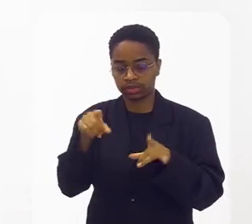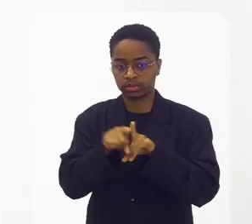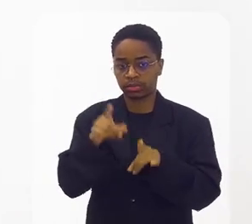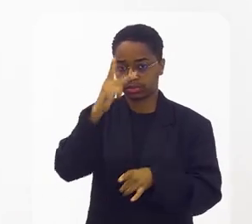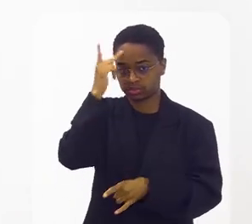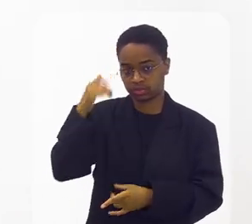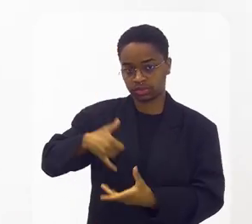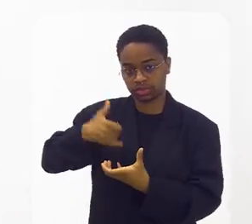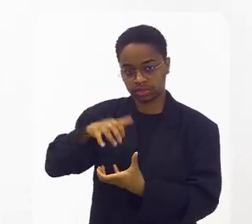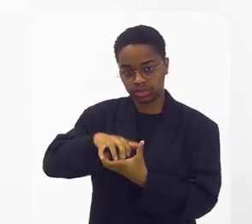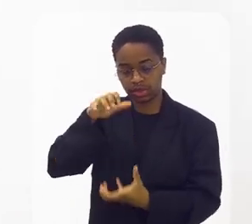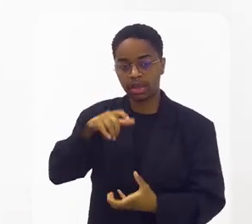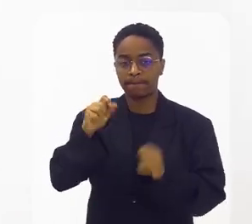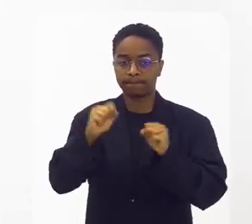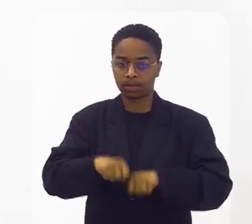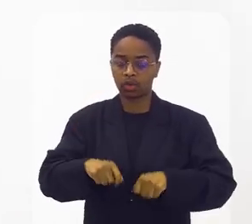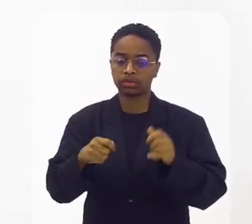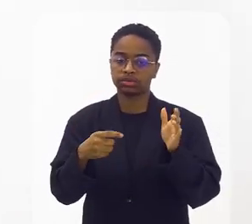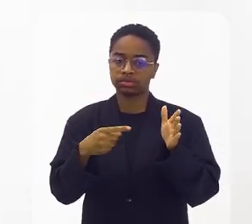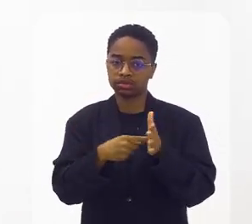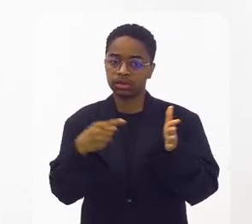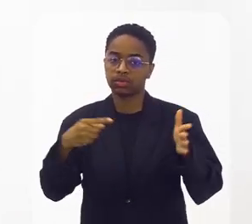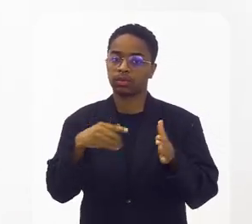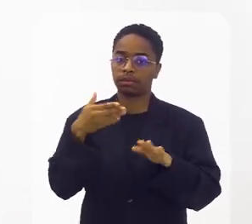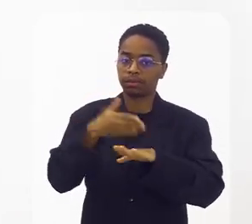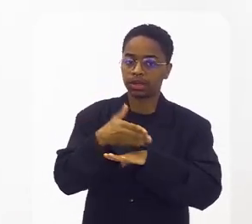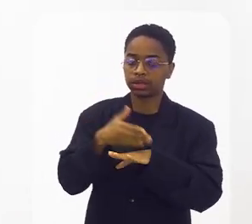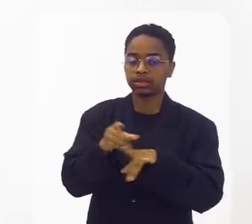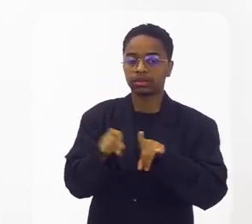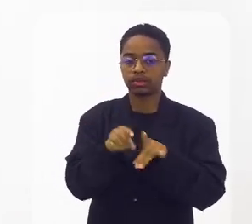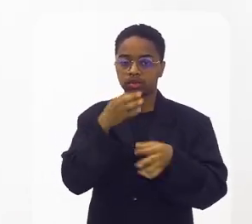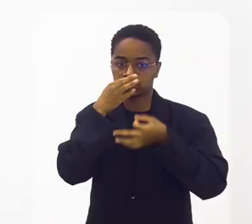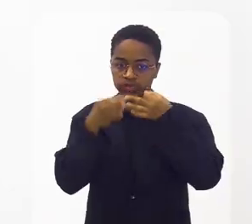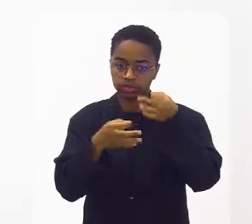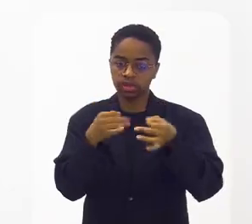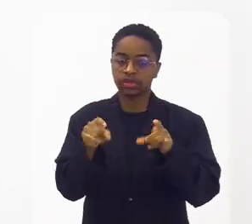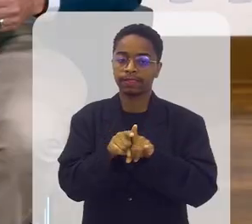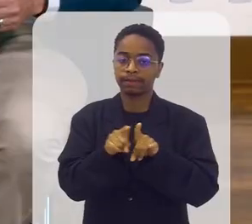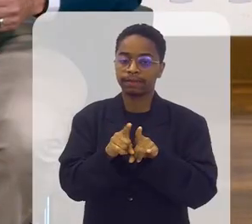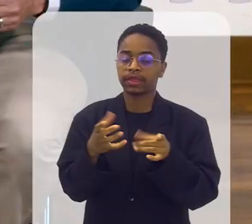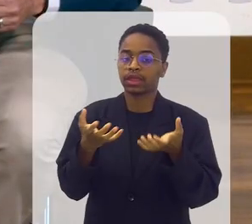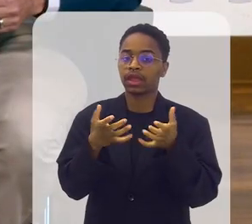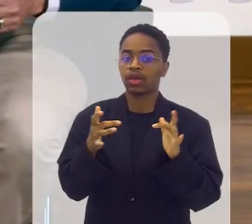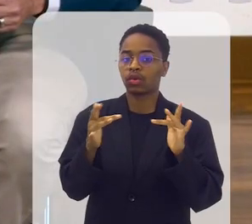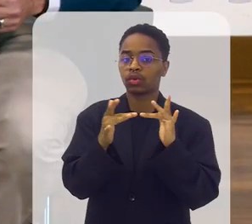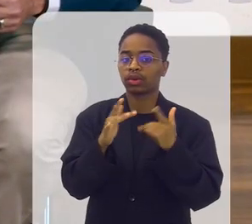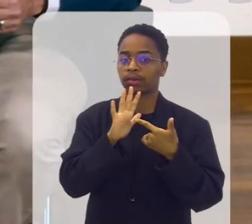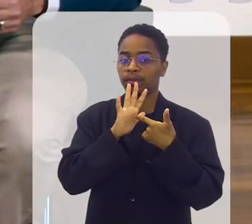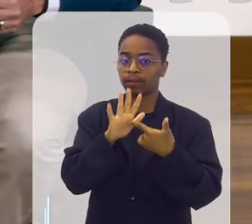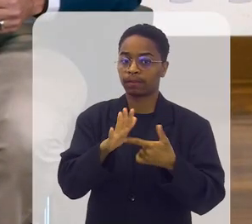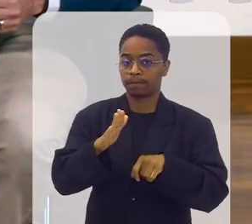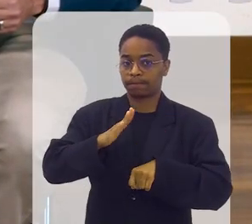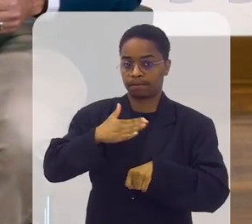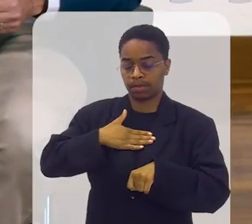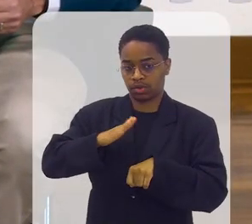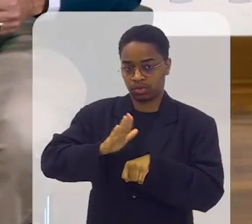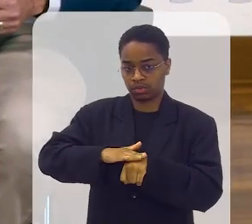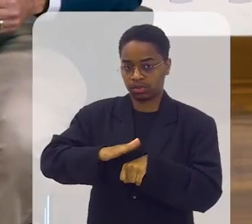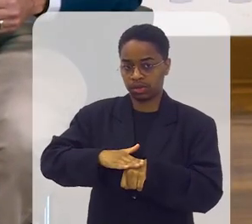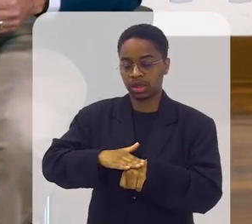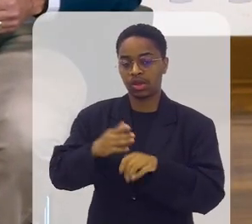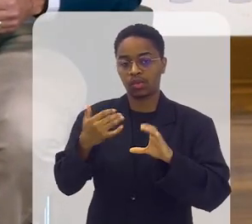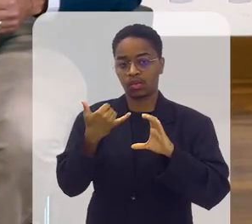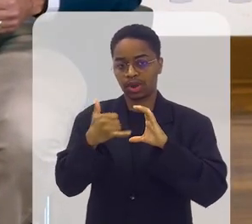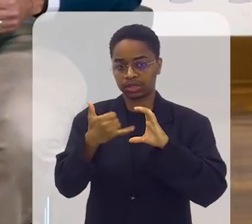Pessoa Idosa, para denúncia, para participação, para sugestões. E também nós queremos deixar aqui o contato do mandato,